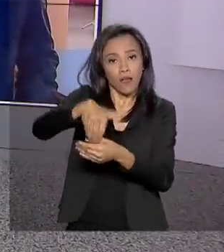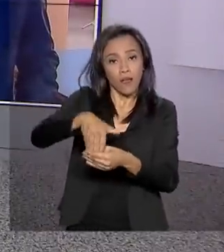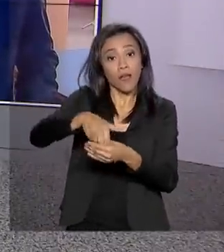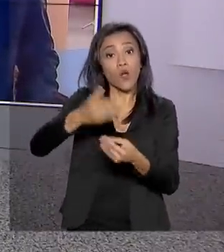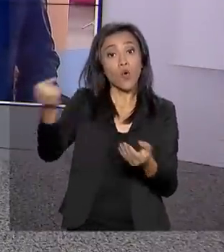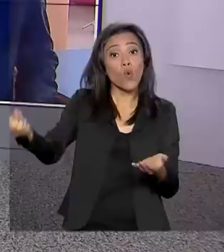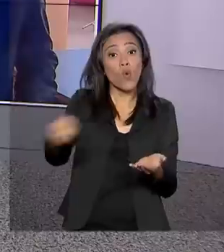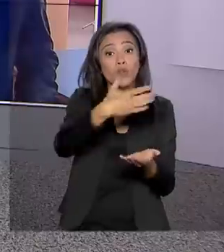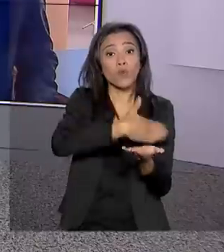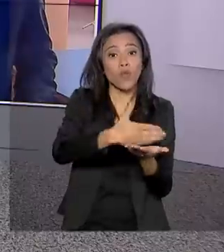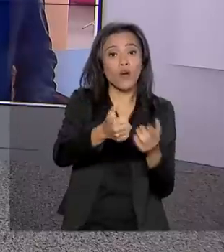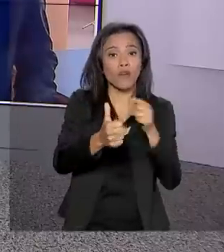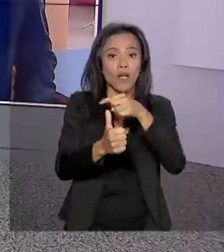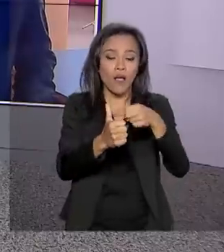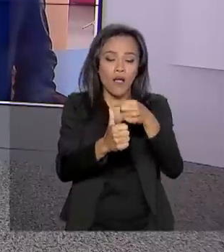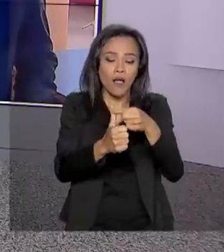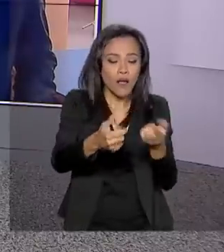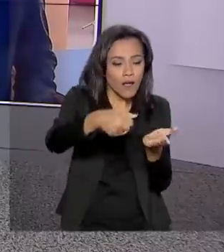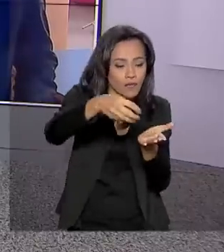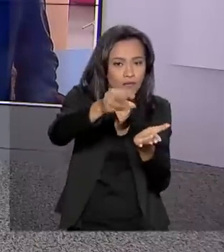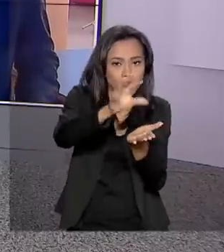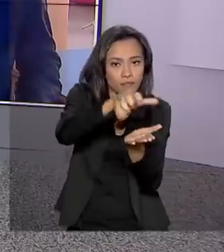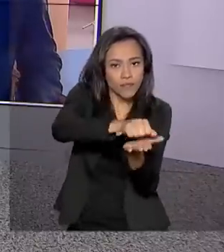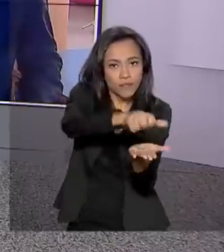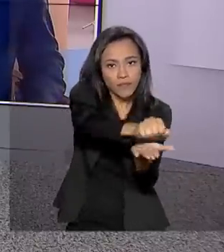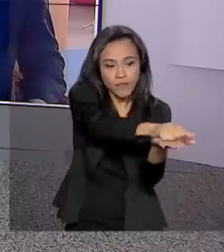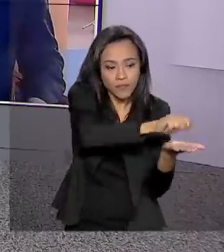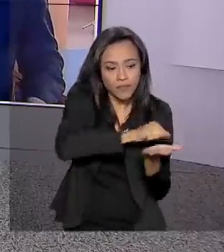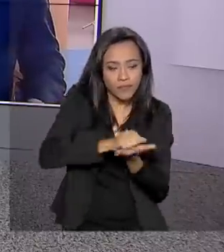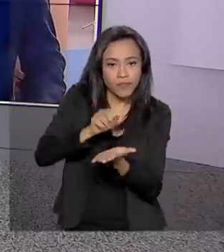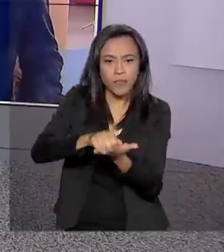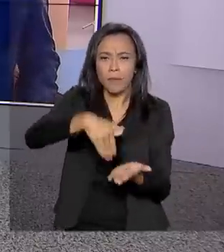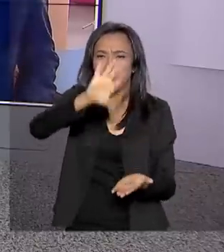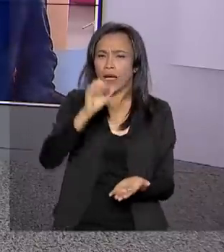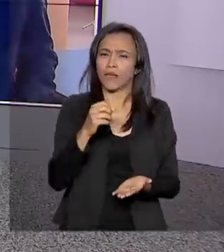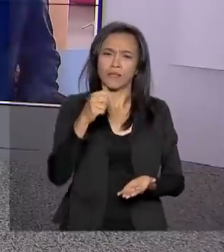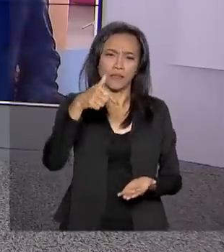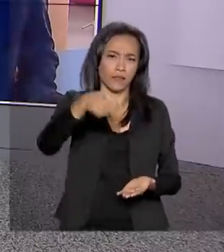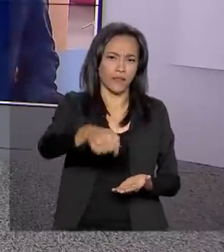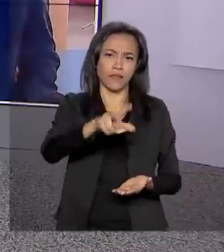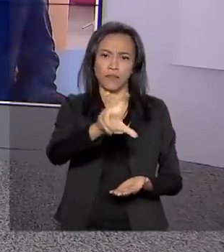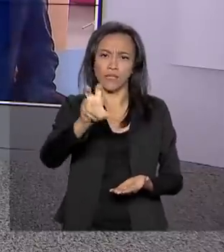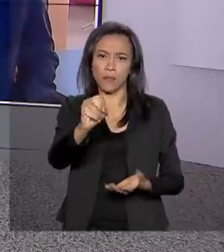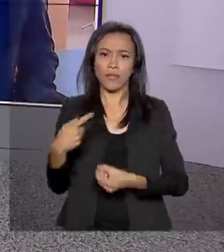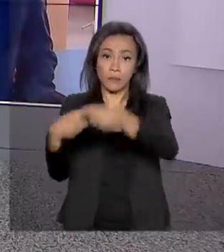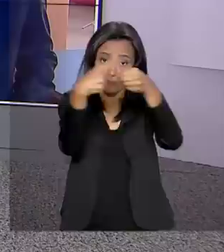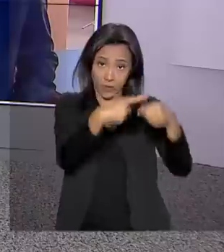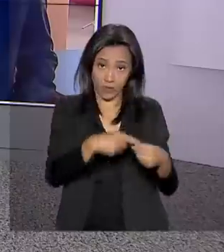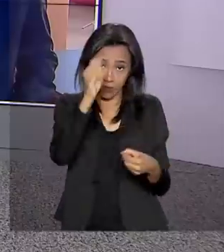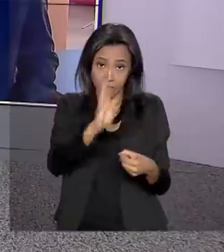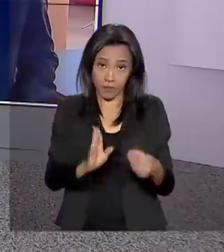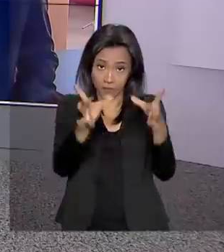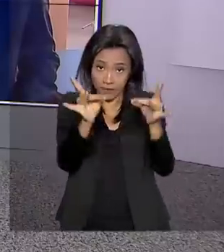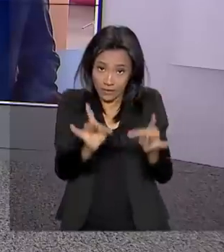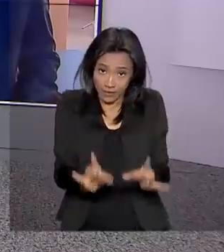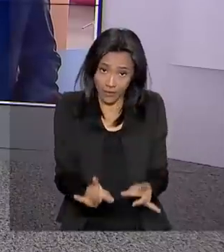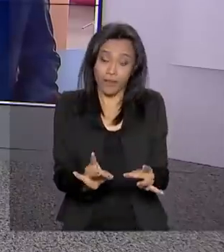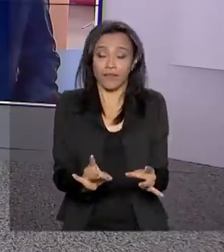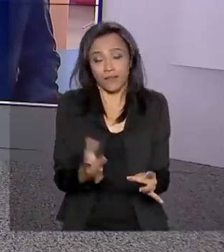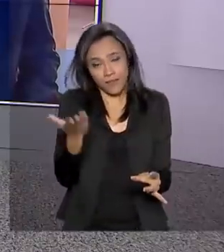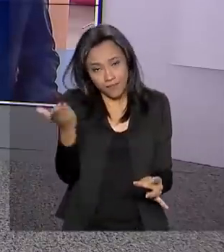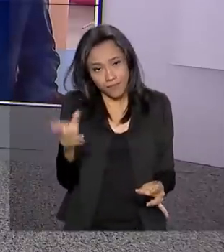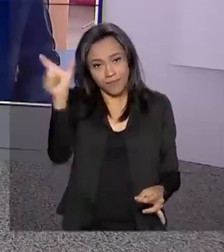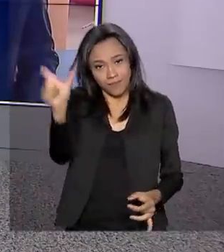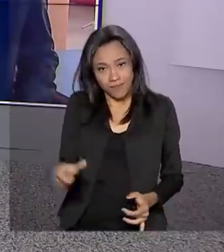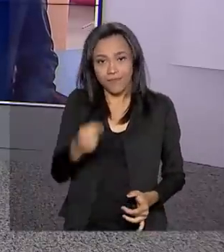recadastramento biométrico dos eleitores, prevista para ocorrer em mais de 750 municípios de todo o país. Os detalhes agora com a gente. Ricardo